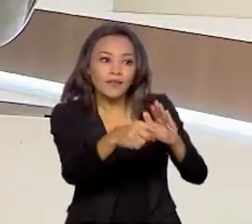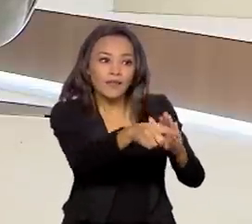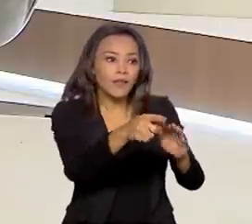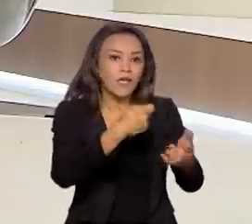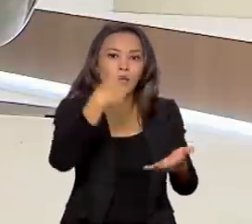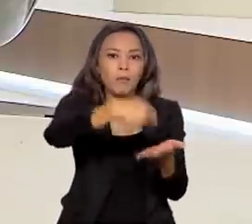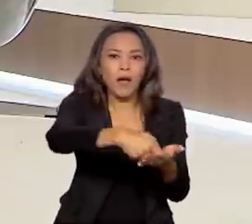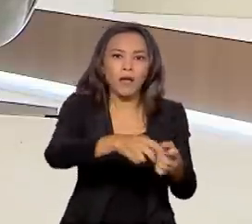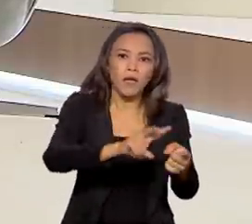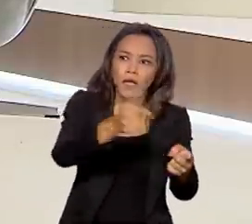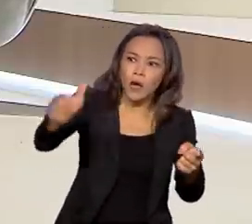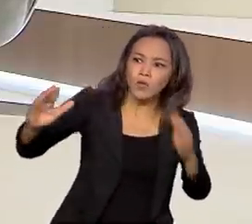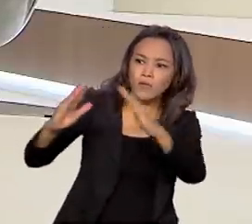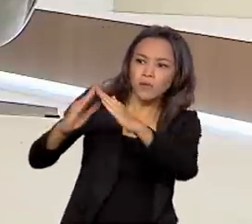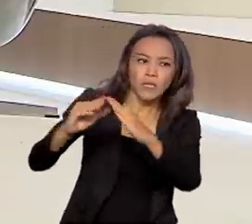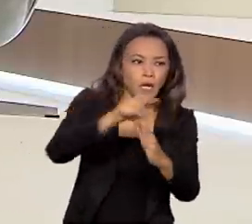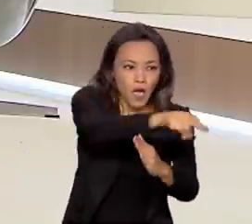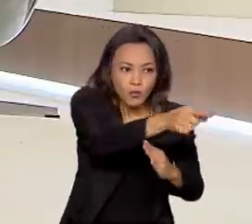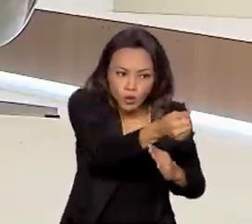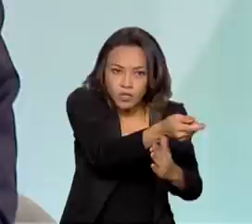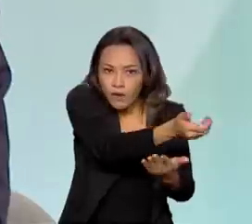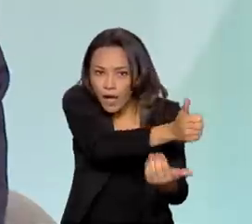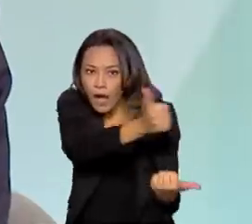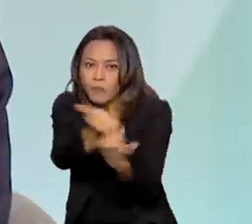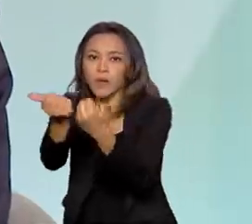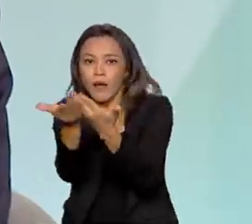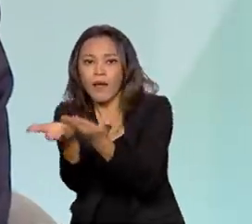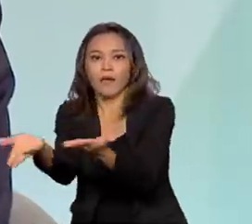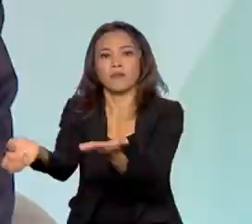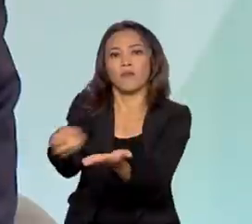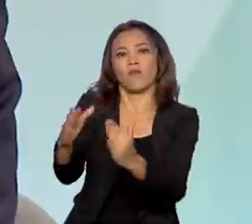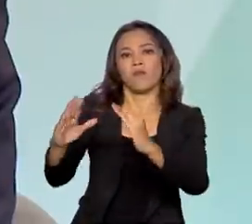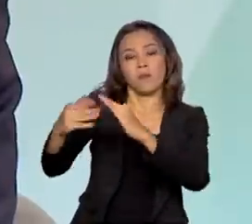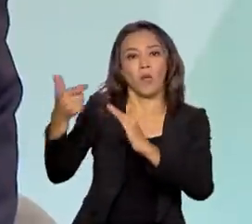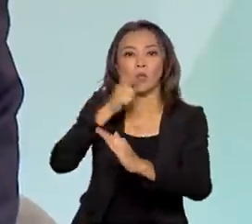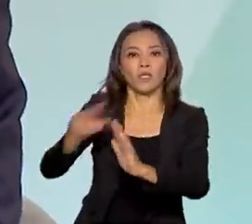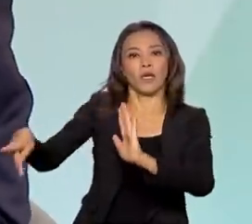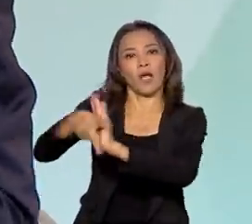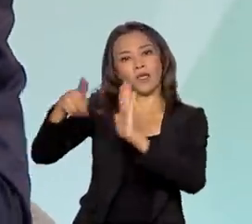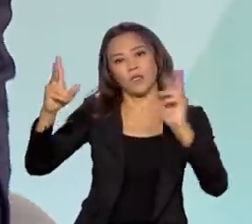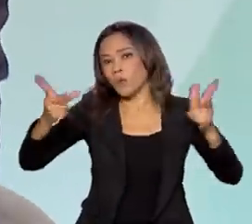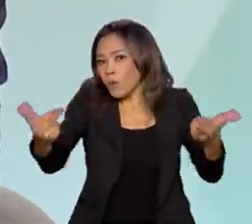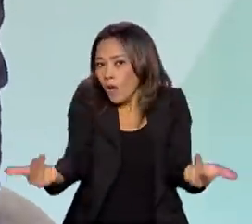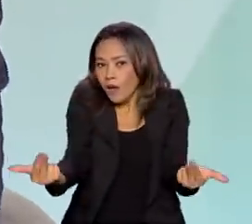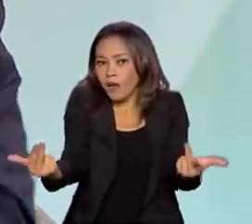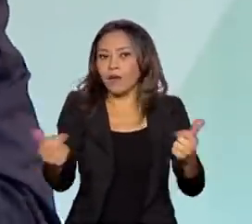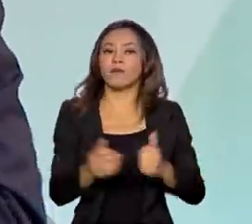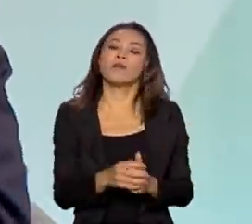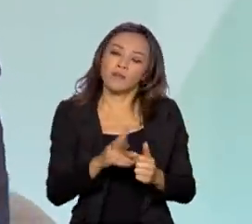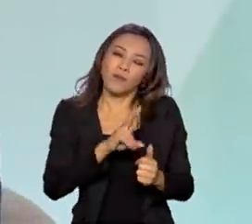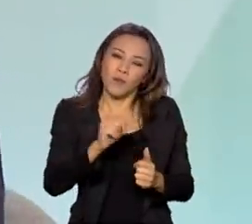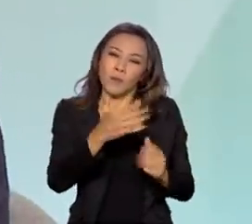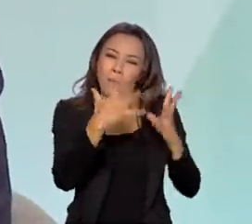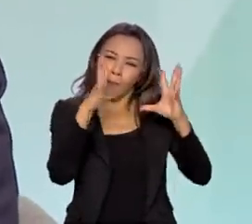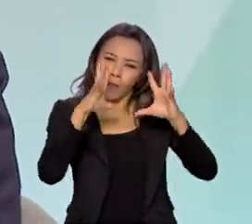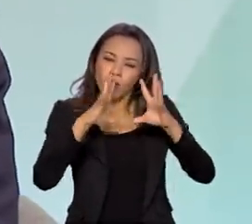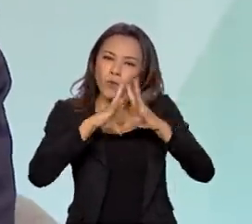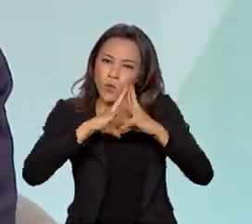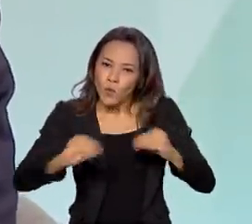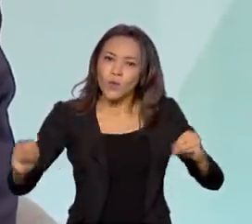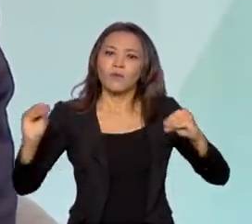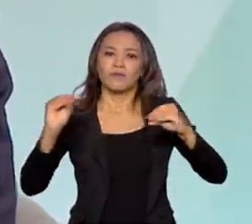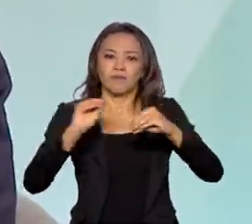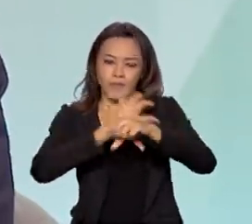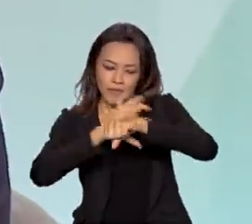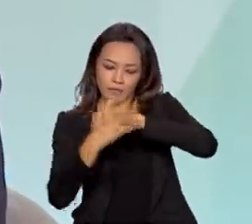uma outra família que está na mesma condição. Mas a gente entende o momento pelo que passamos e assim que melhorar apresentaremos a condição adequada